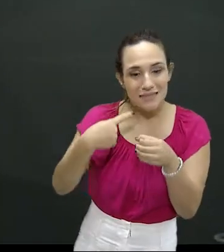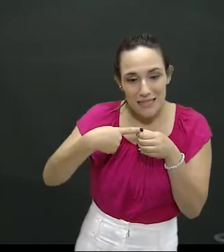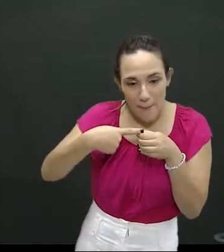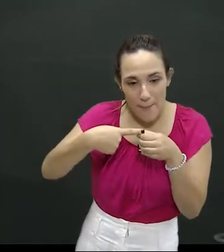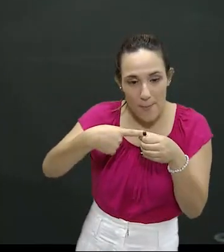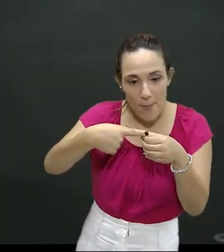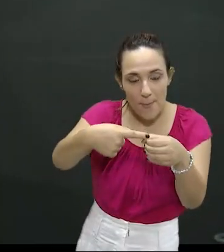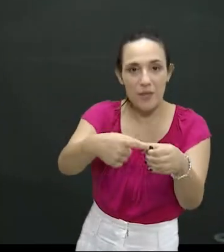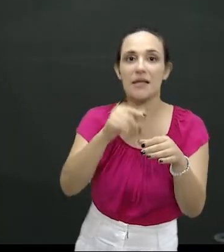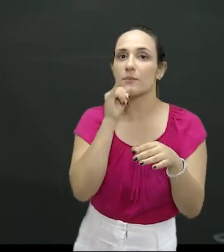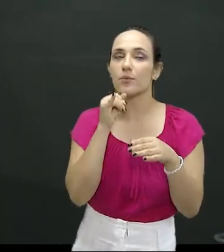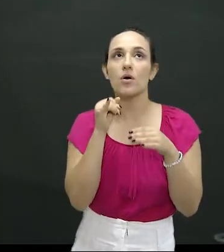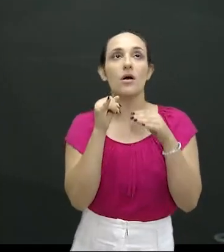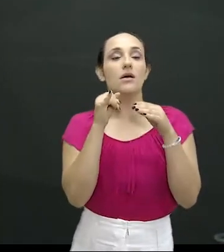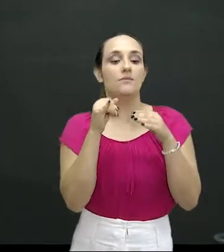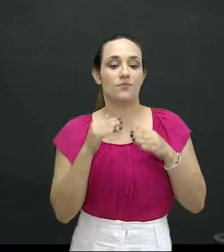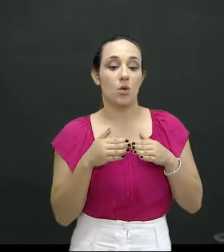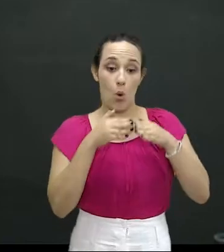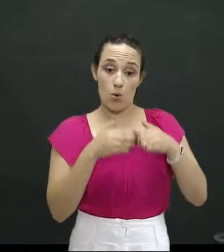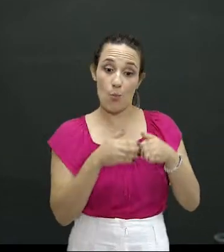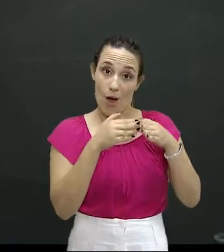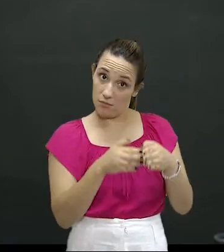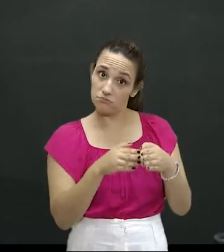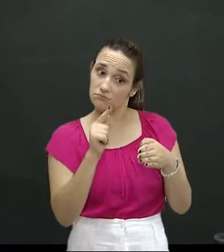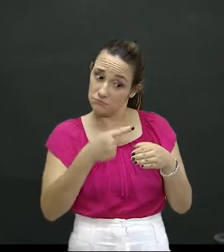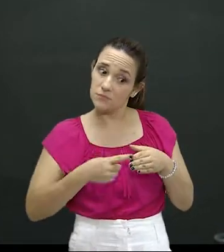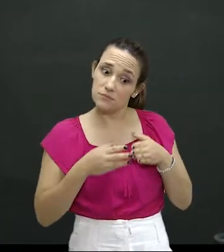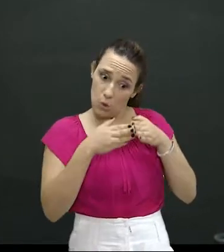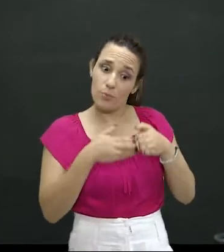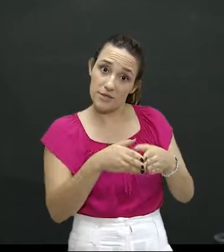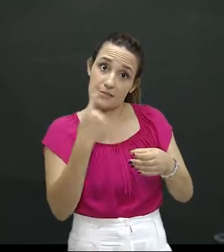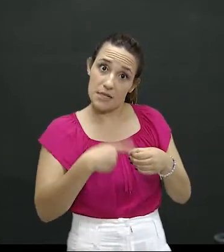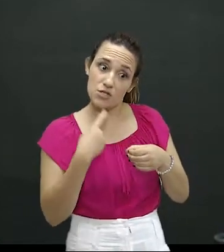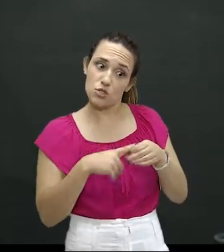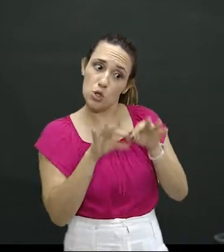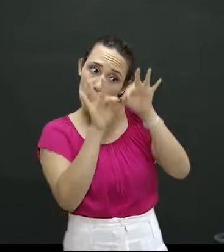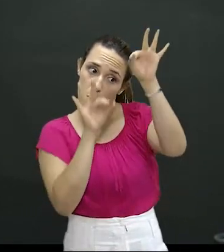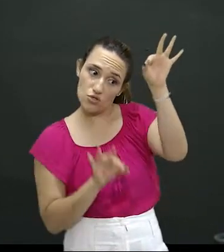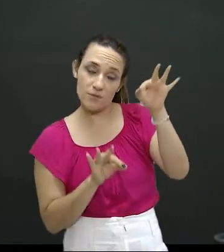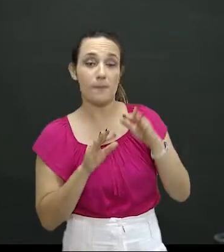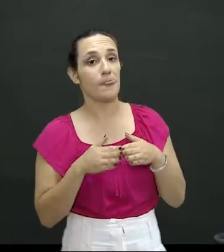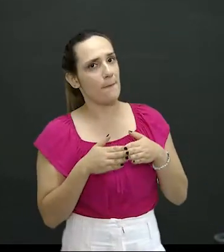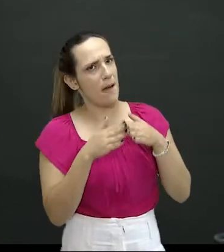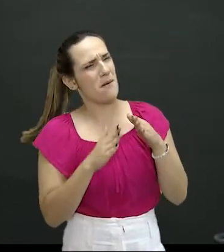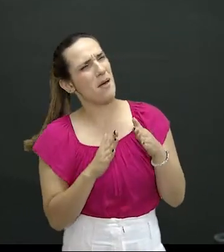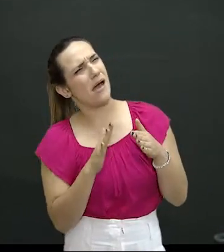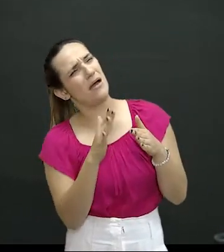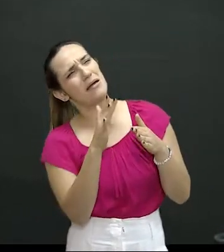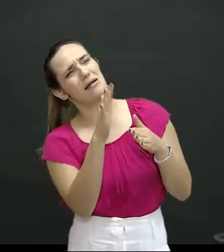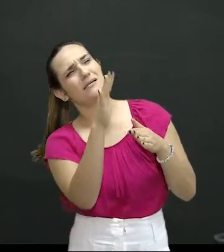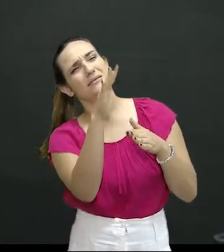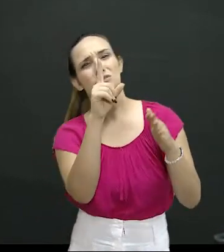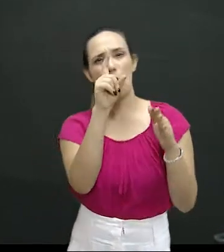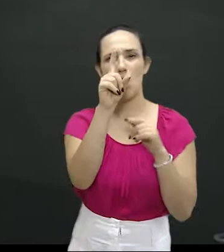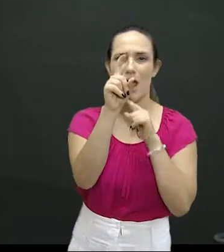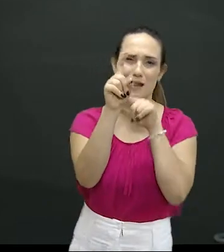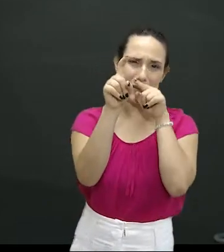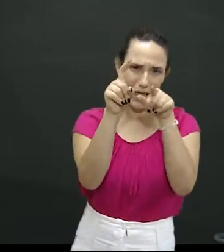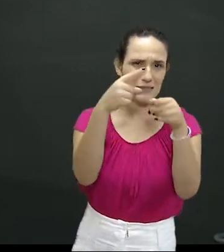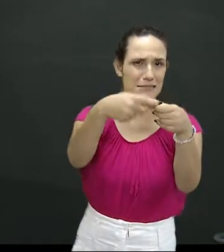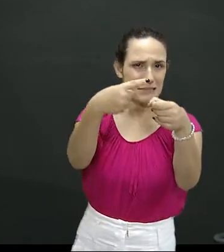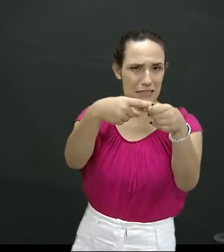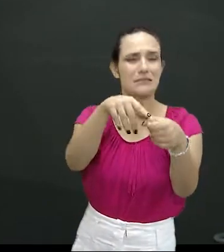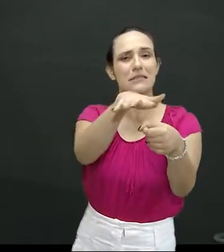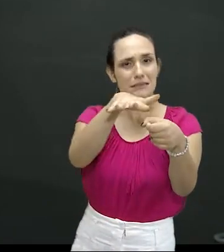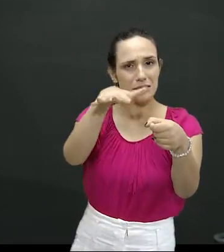desde Corumbá, que fica uma distância considerável da nossa base em Dourados, até na própria Dourados, muitas apreensões em Dourados,